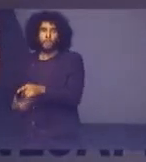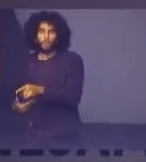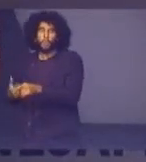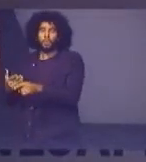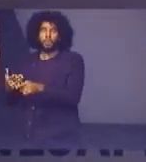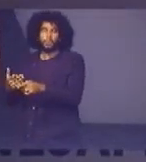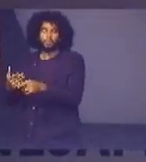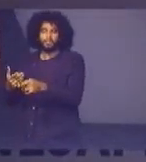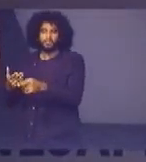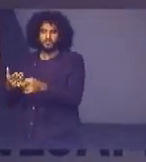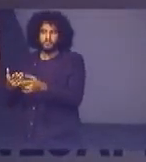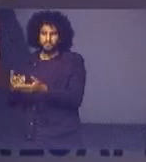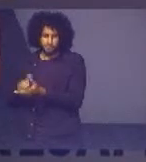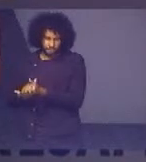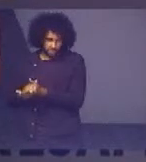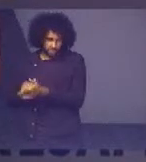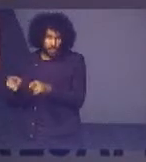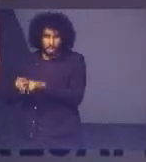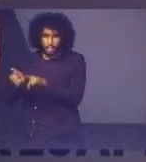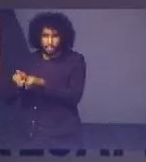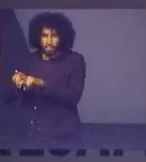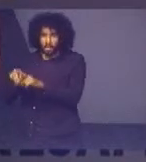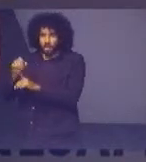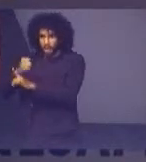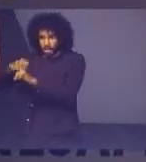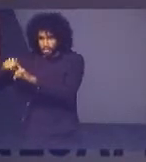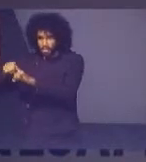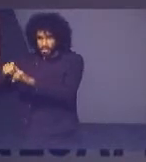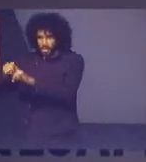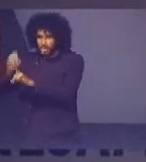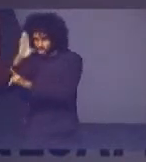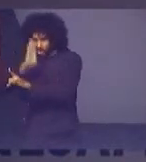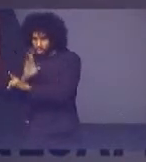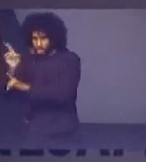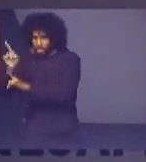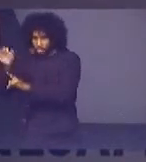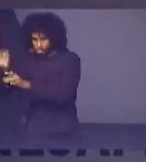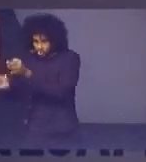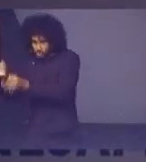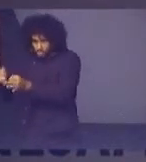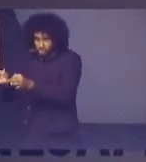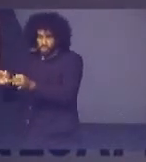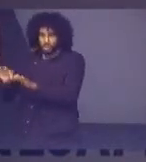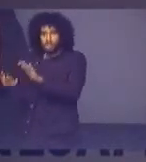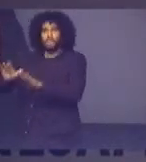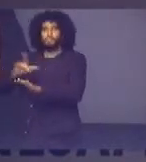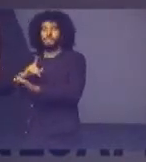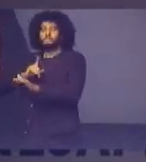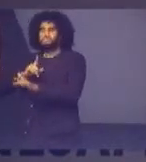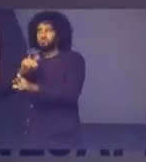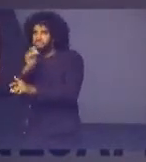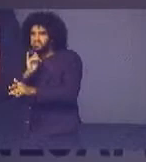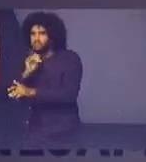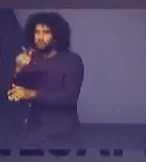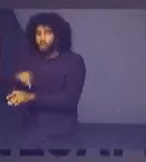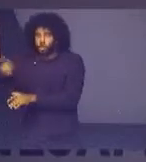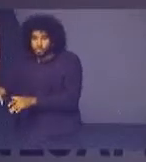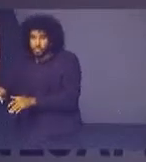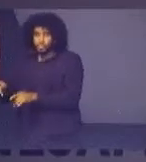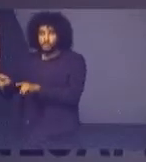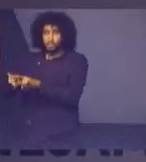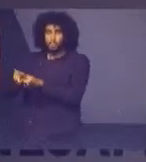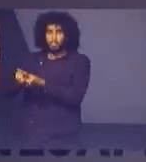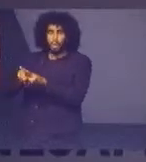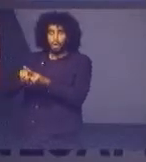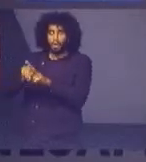oriundos da assistência judiciária gratuita. Processos esses que eram tocados por professores e defensores